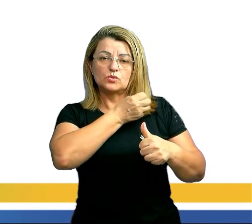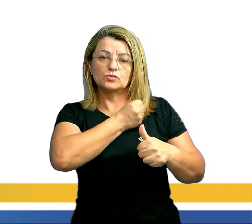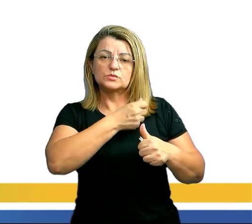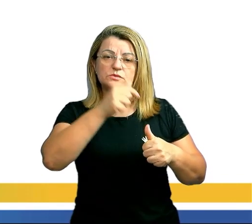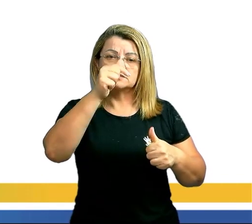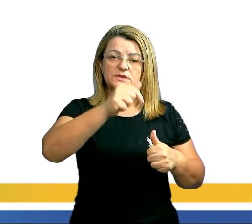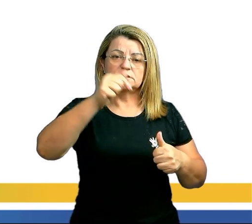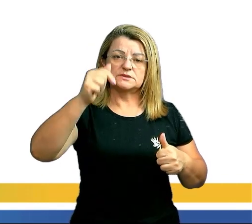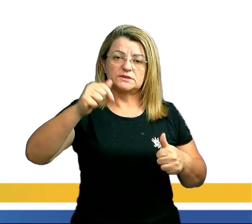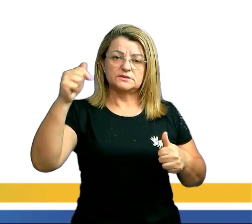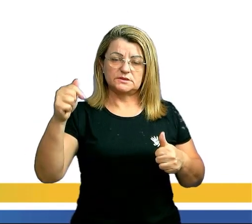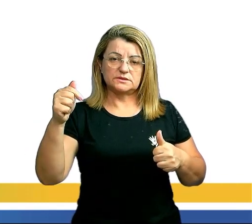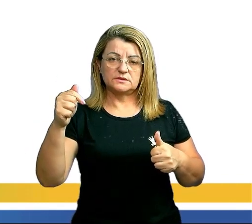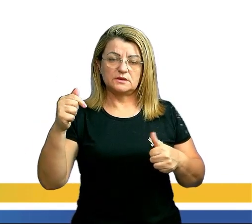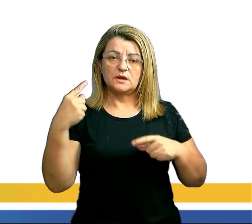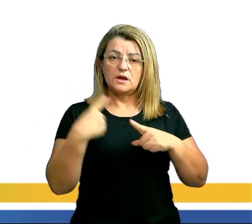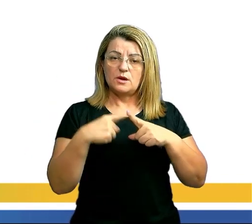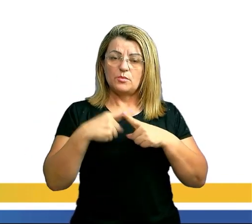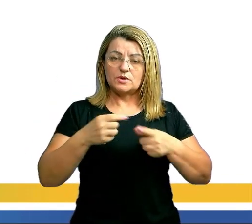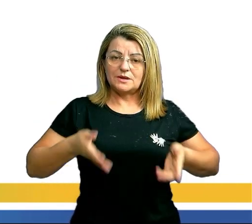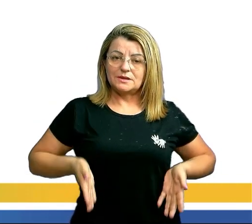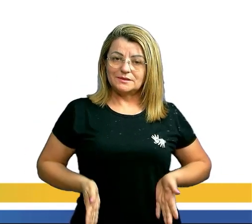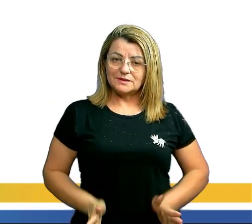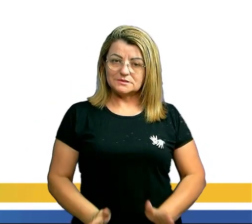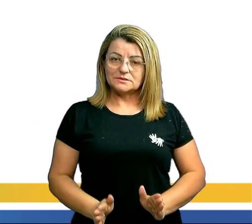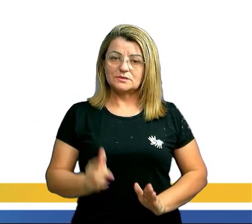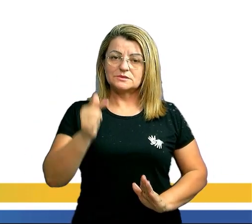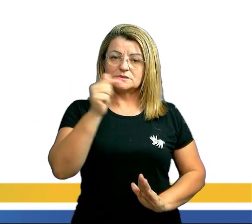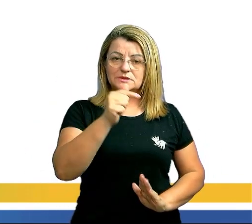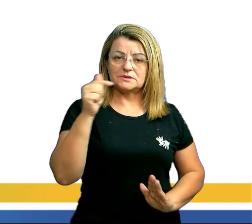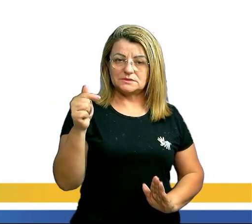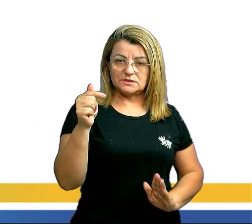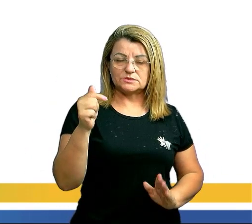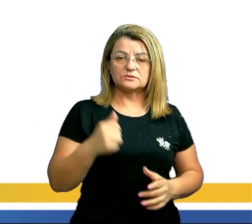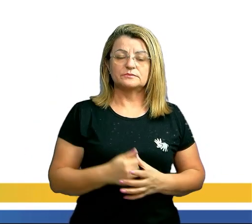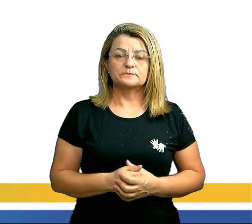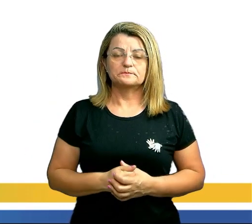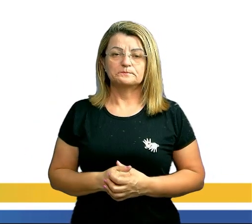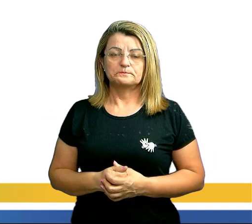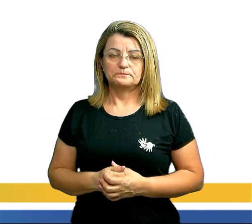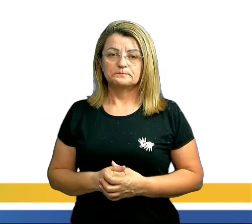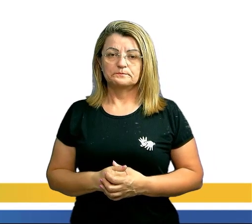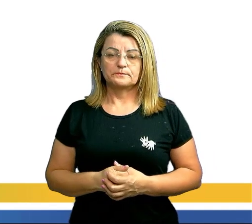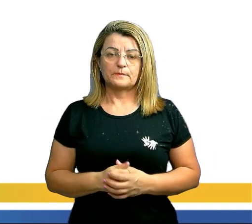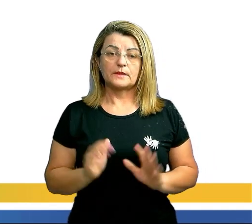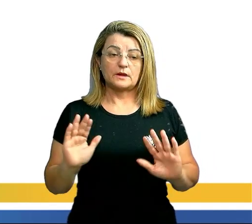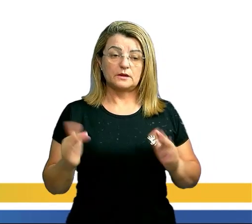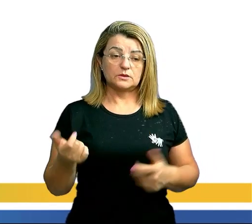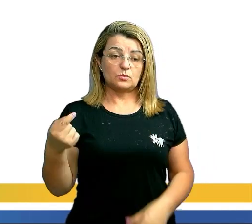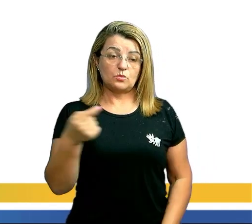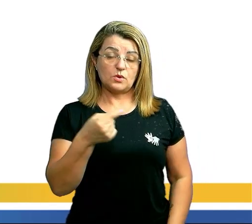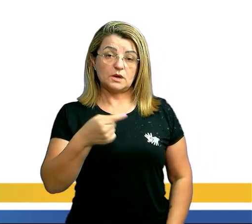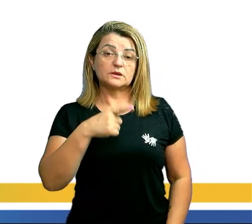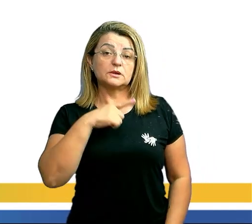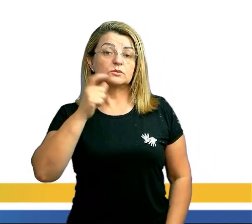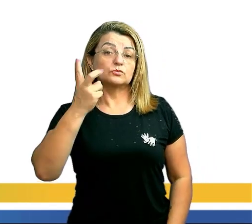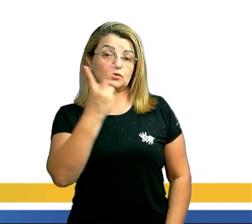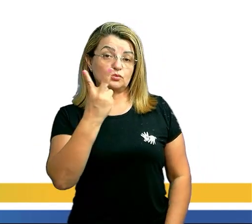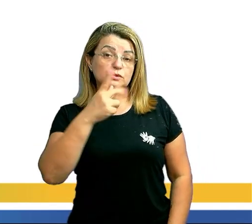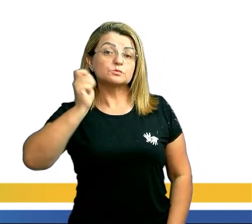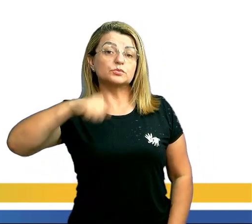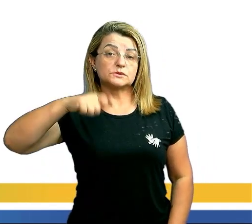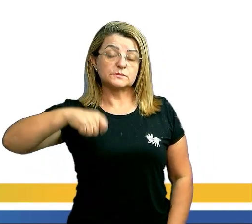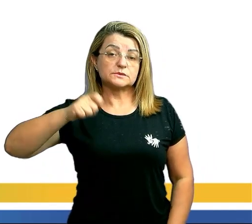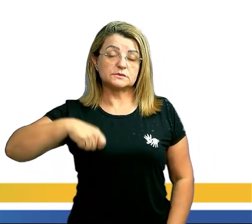Por que, professor? Porque ele nasceu em 77, são os dois últimos. Então, aqui já tem duas possibilidades.